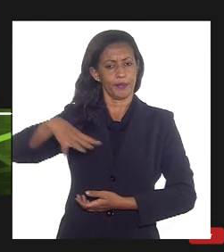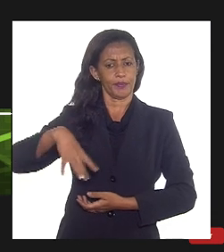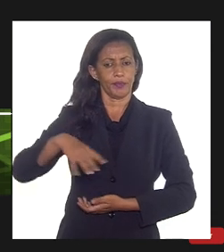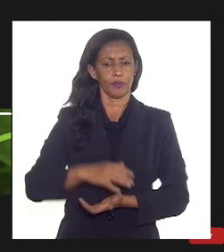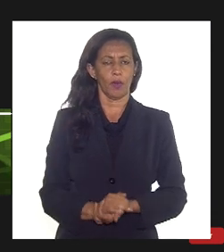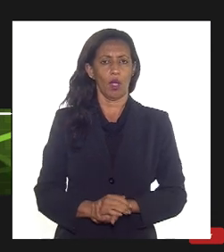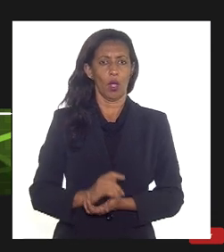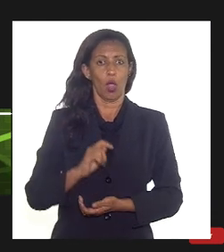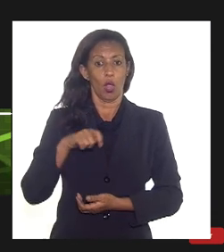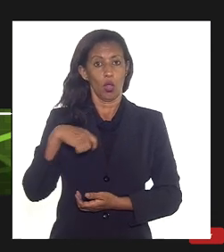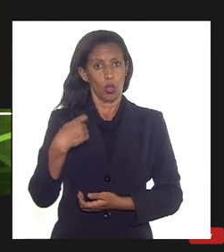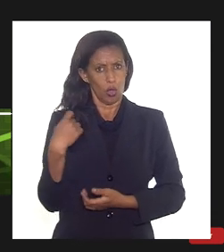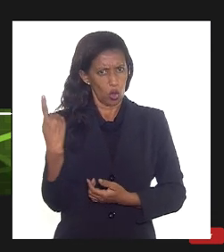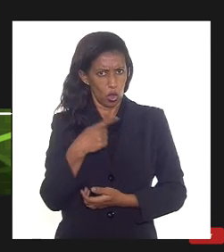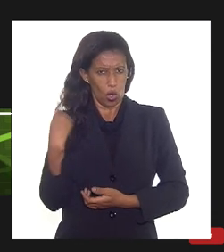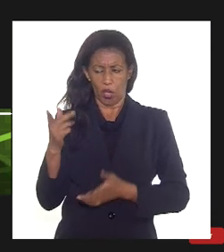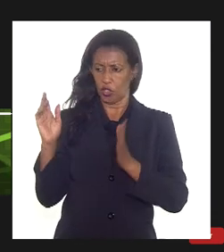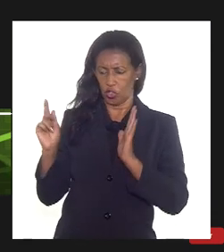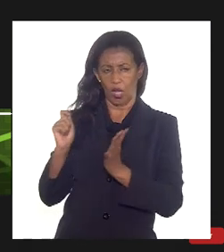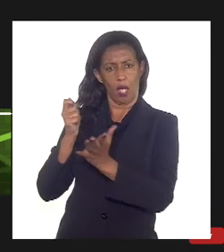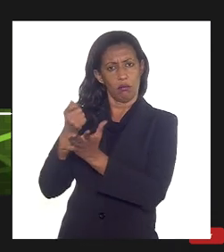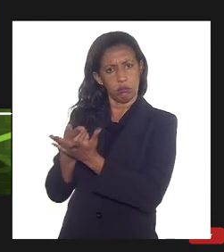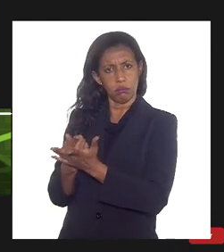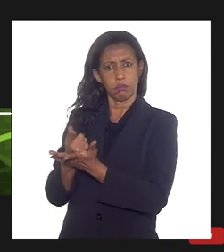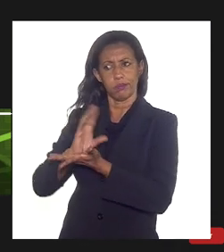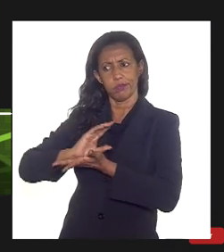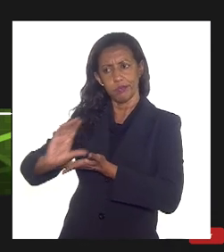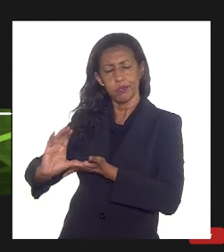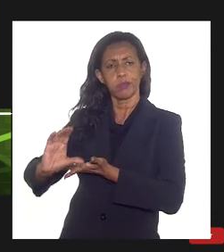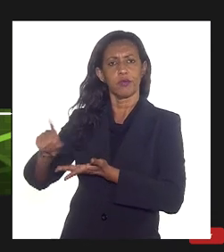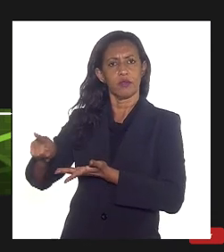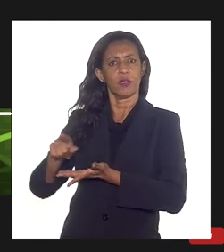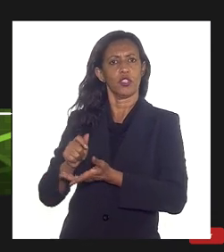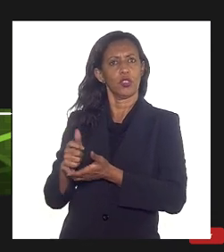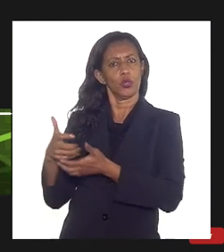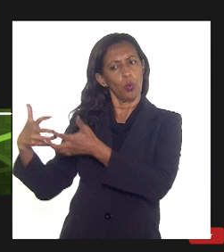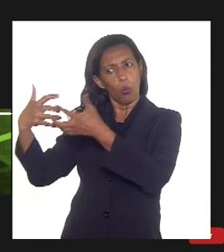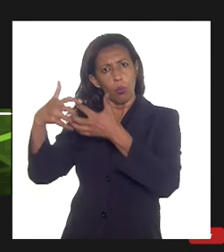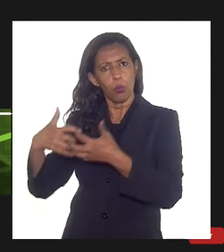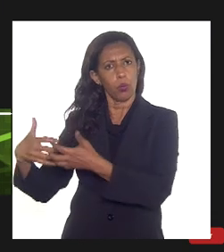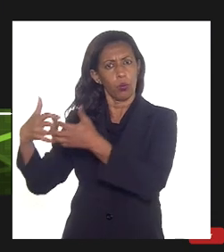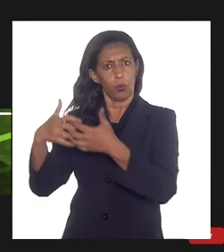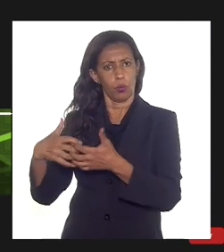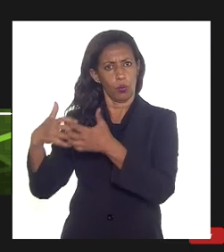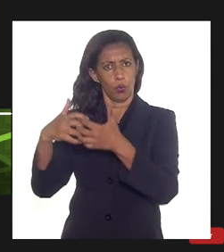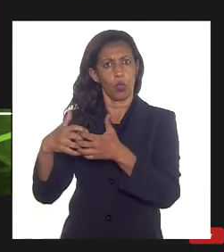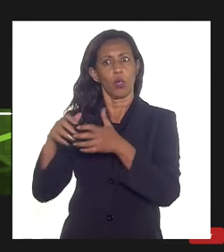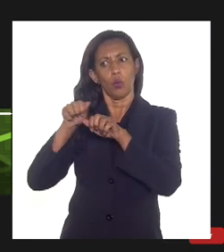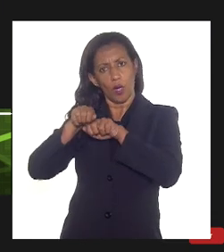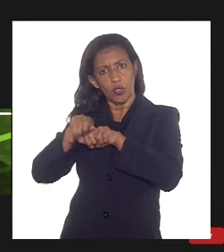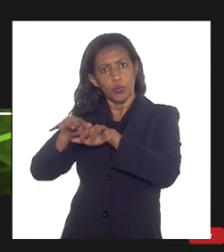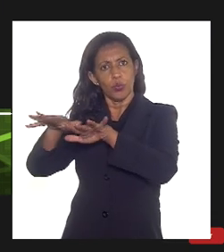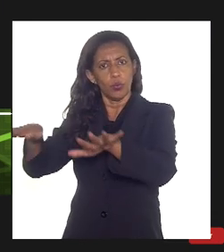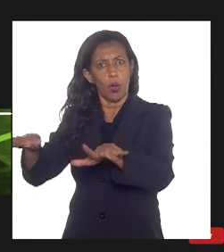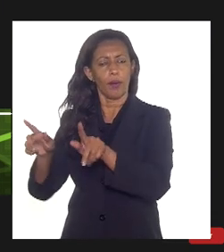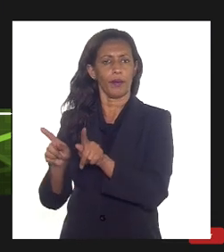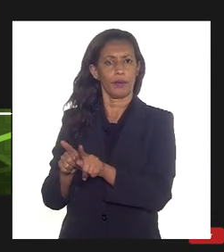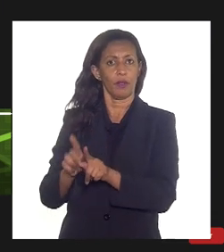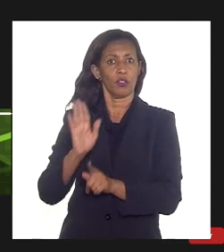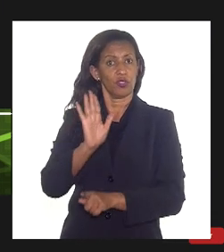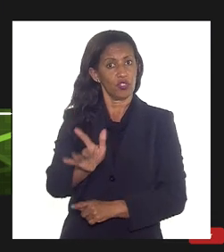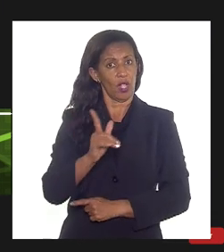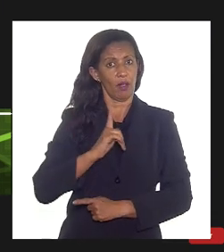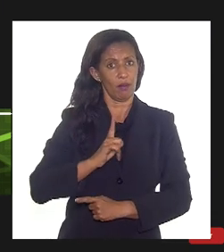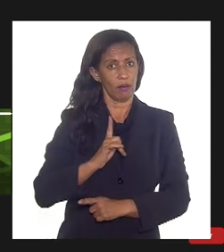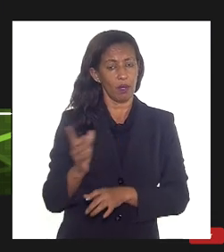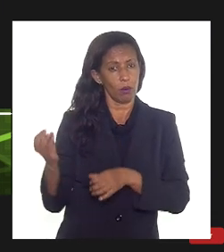desinvestimos nas transportadoras duas delas estamos em processo com a outra e com a distribuidora já temos